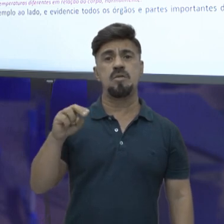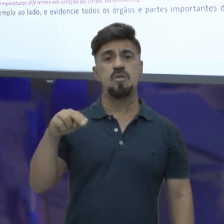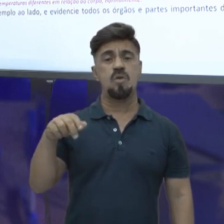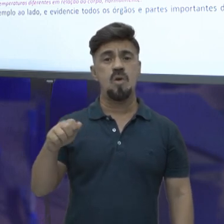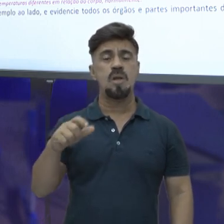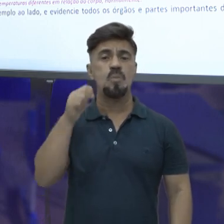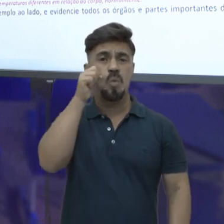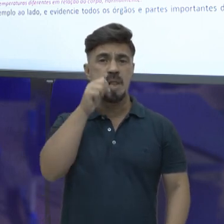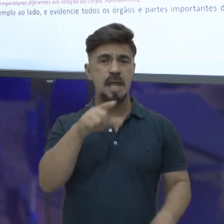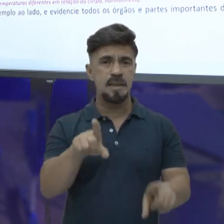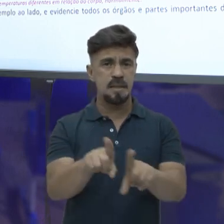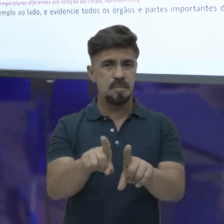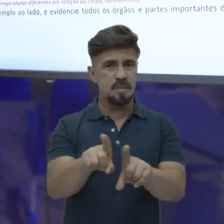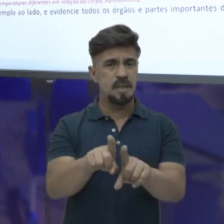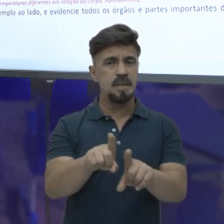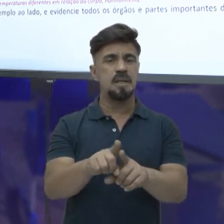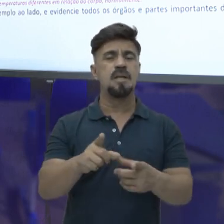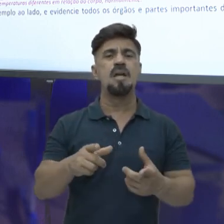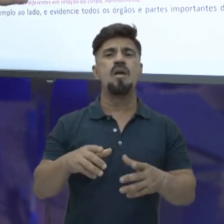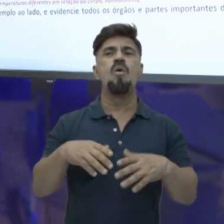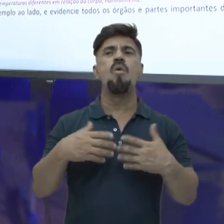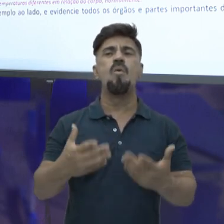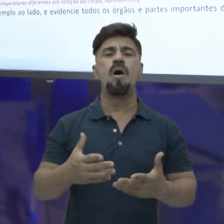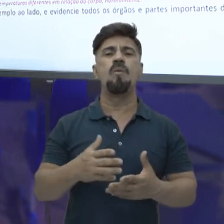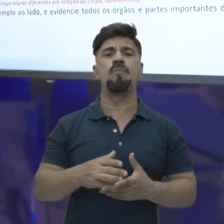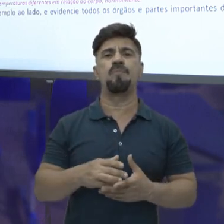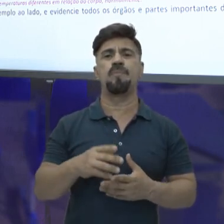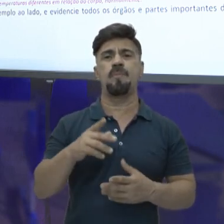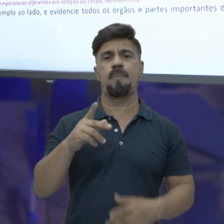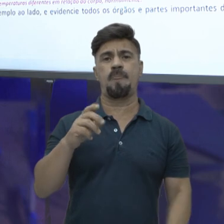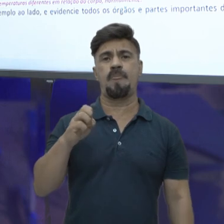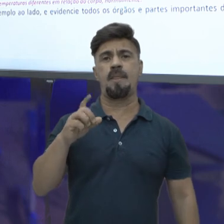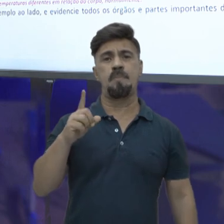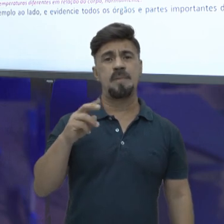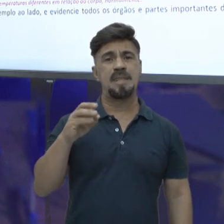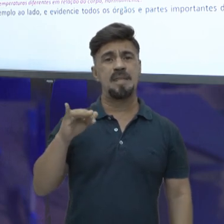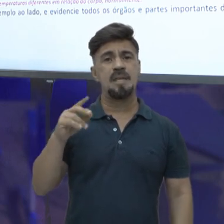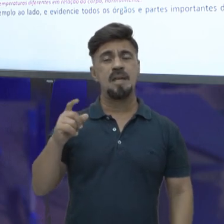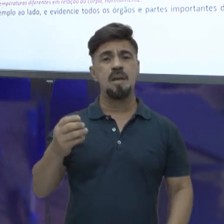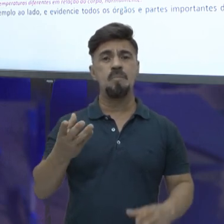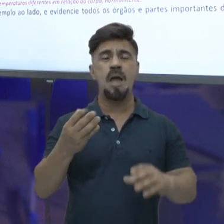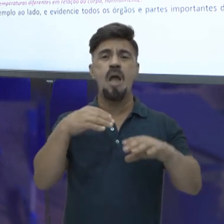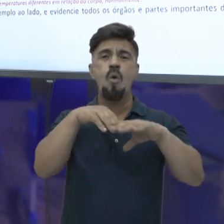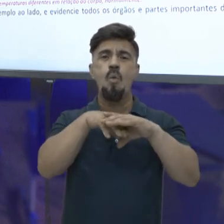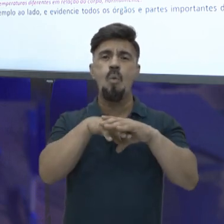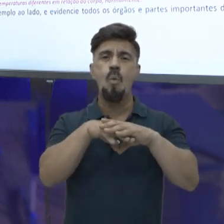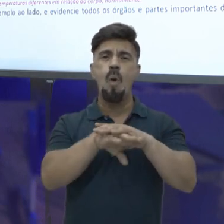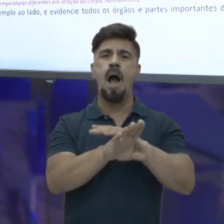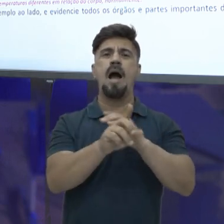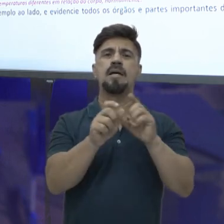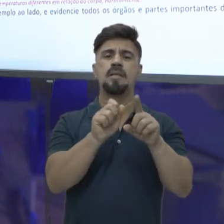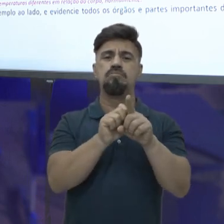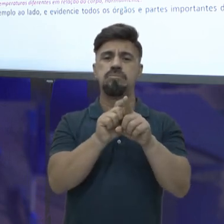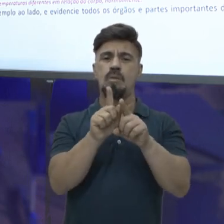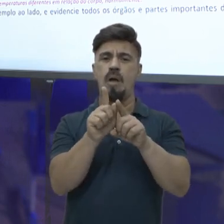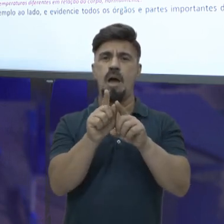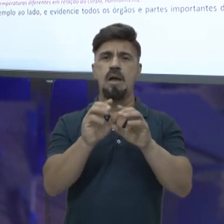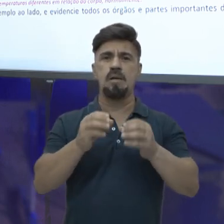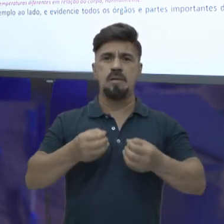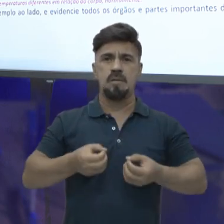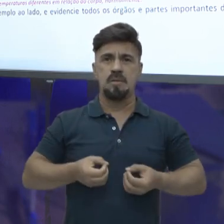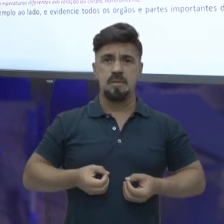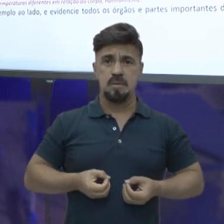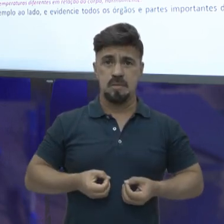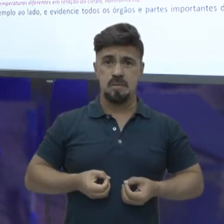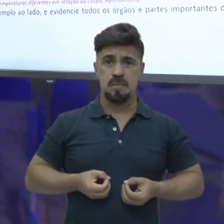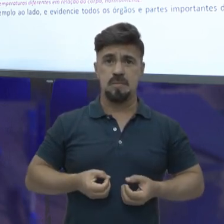diferente do homem, tá? Qual é a função do epidídimo? É o amadurecimento e o armazenamento desse gameto, então produzir o